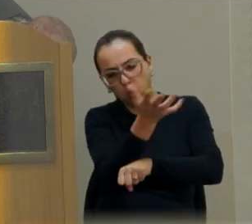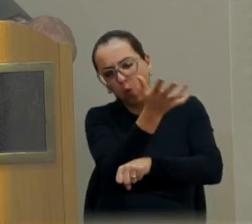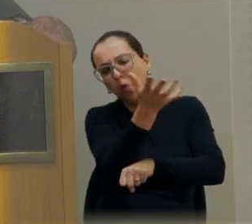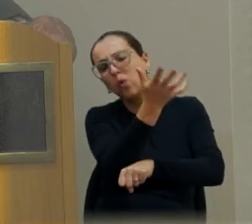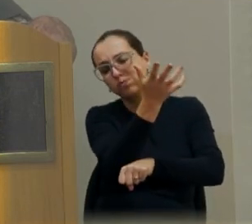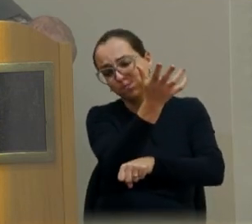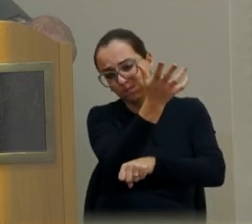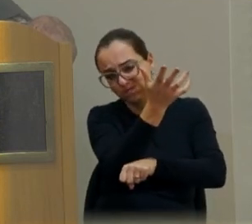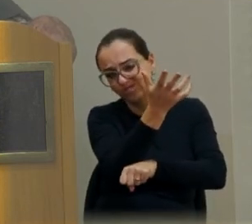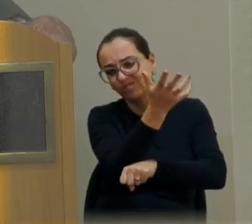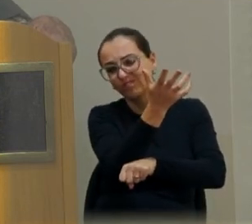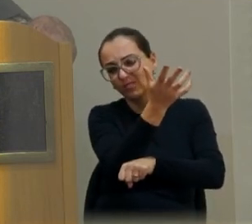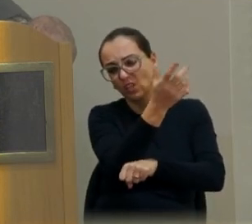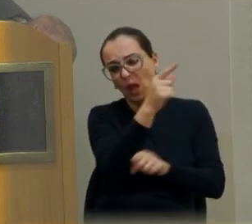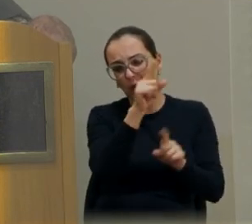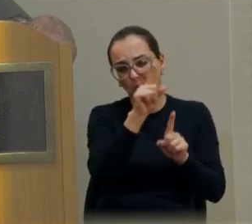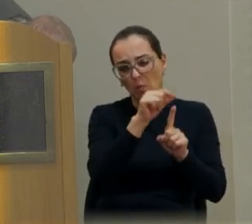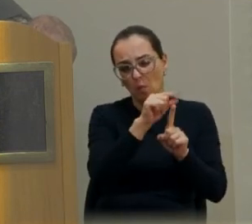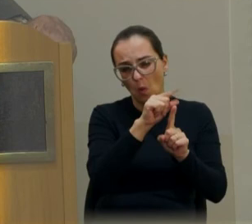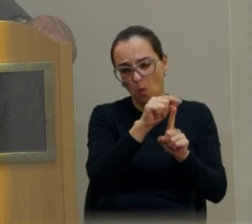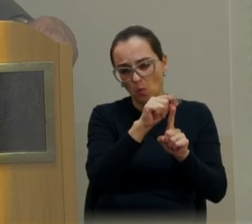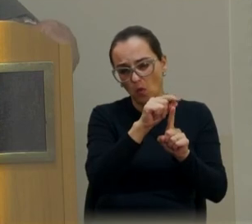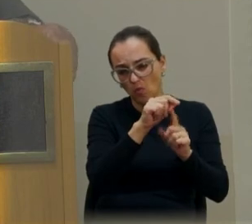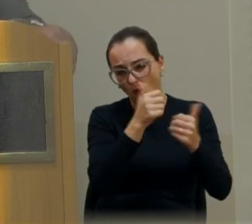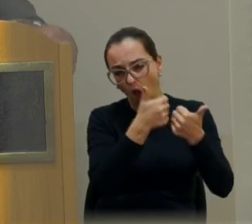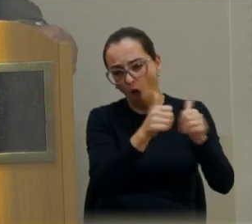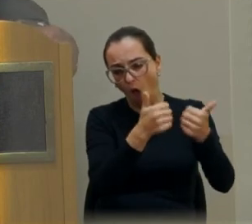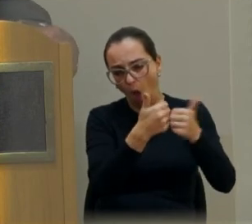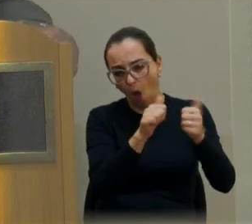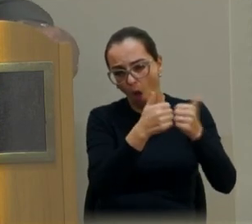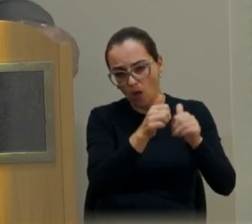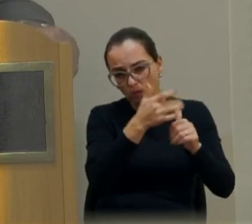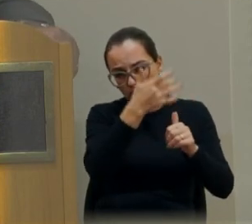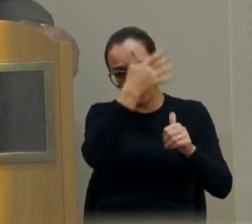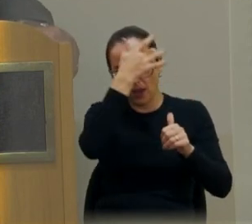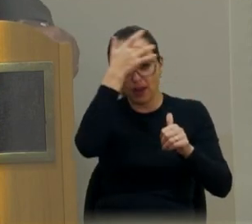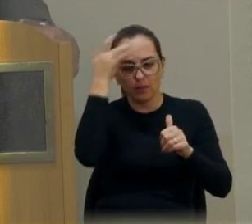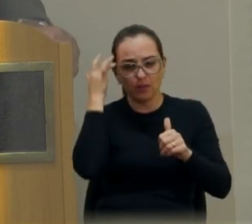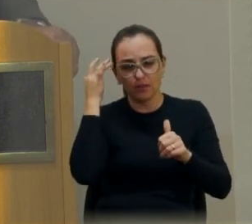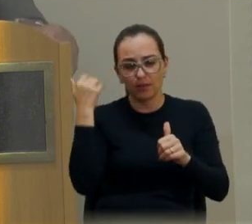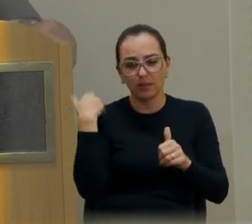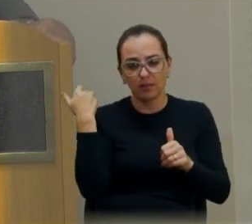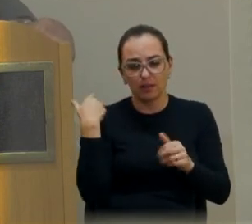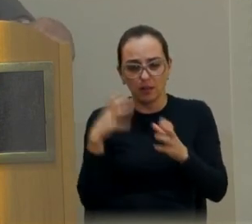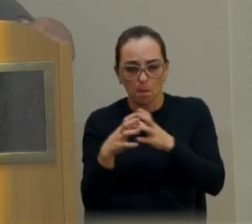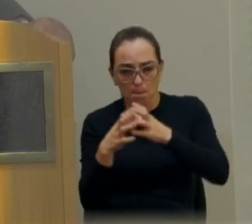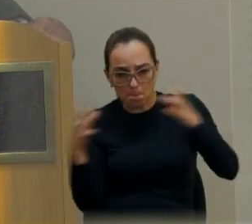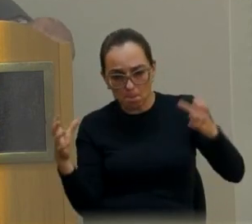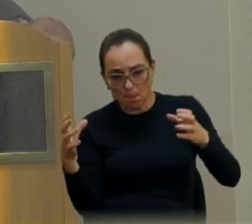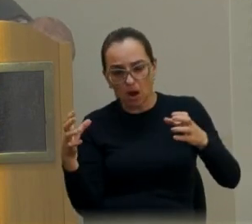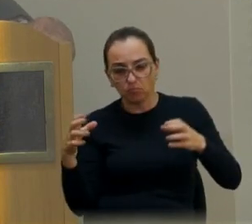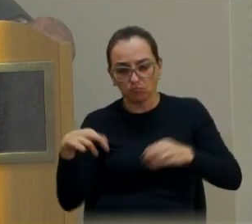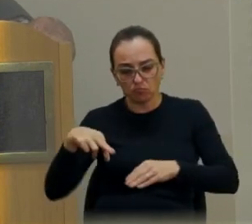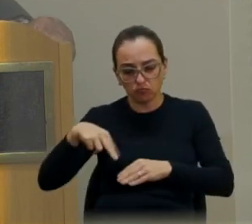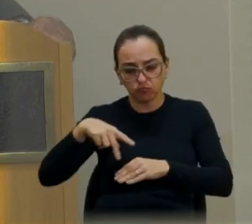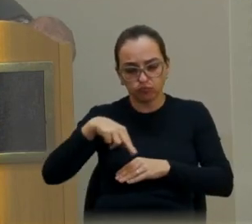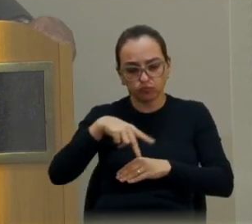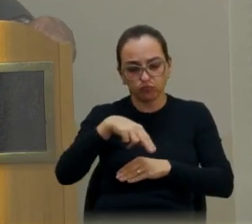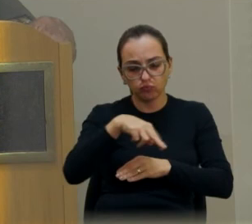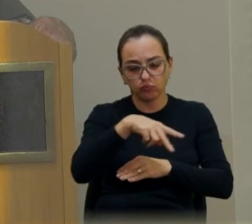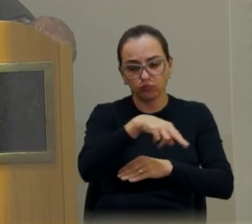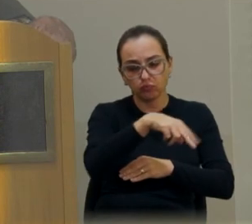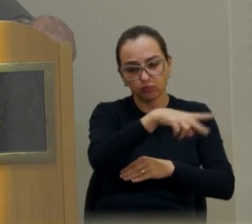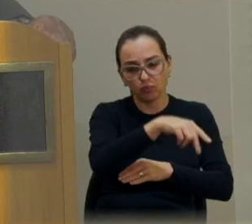no ponto de ônibus, onde os velhos caminham 50 metros para pegar. Fica difícil.